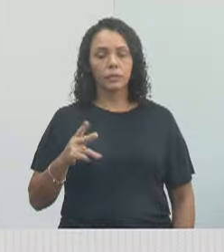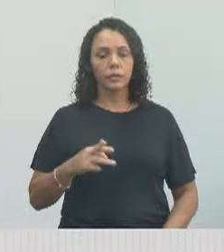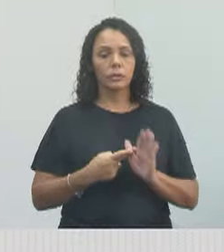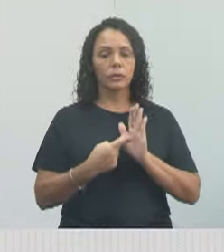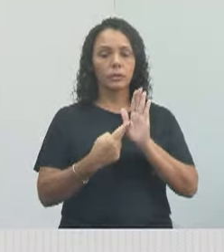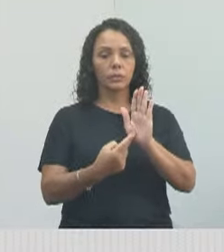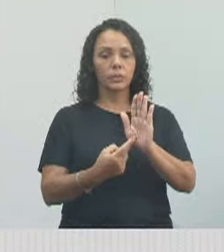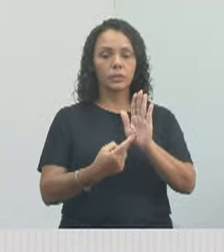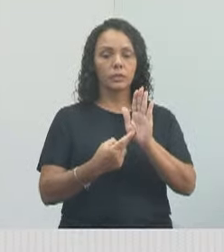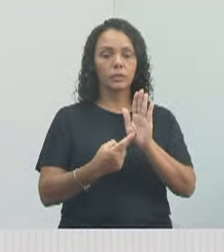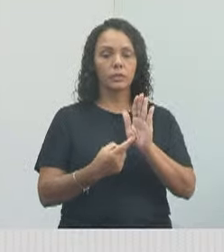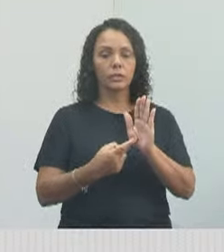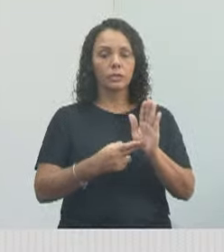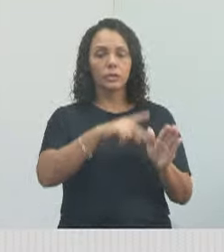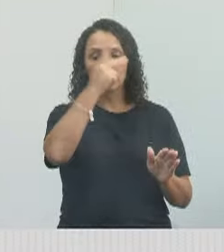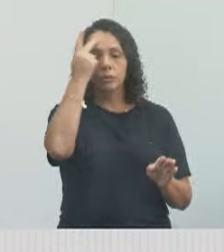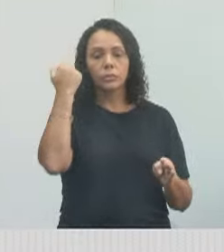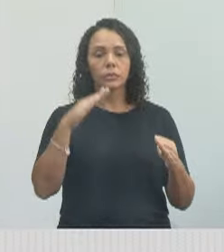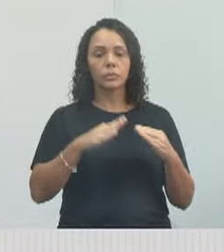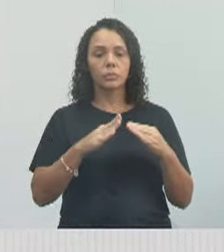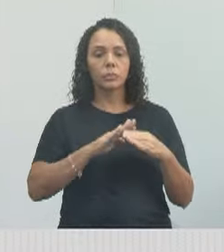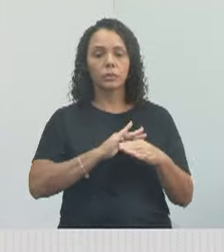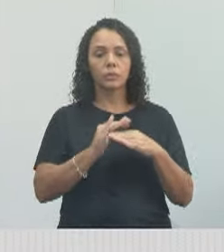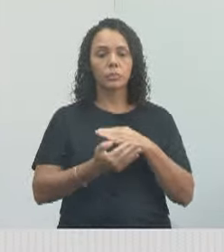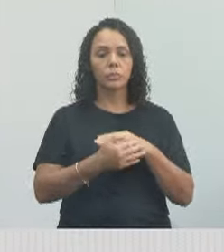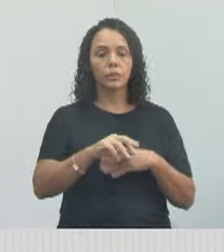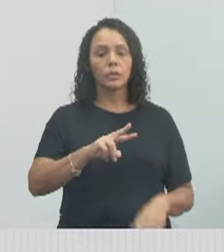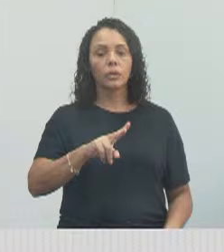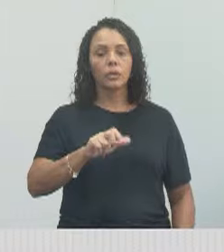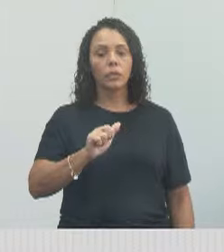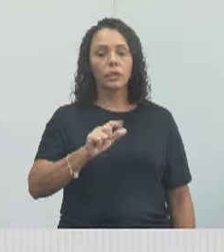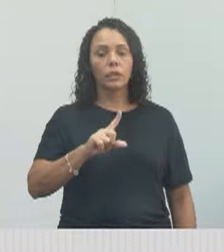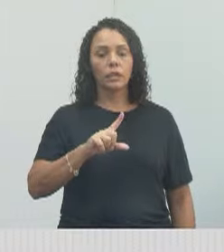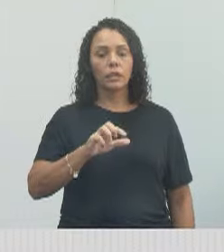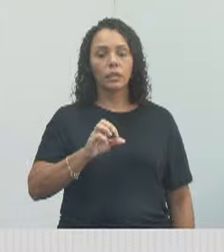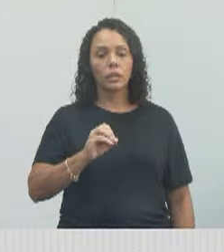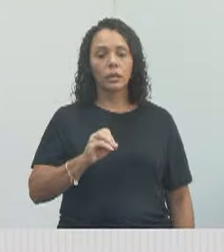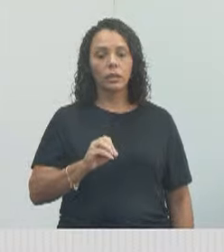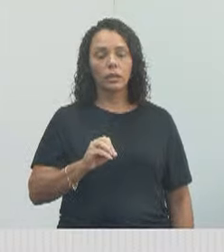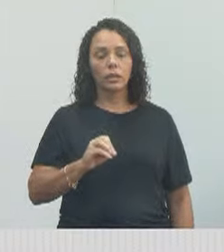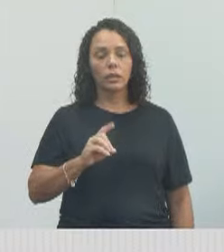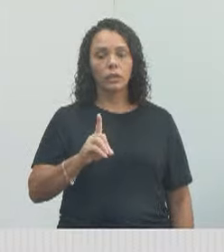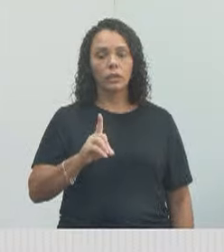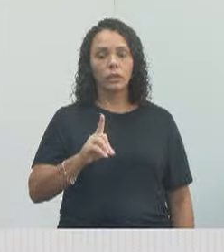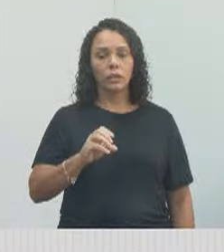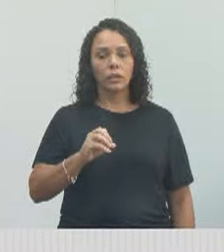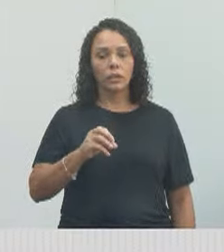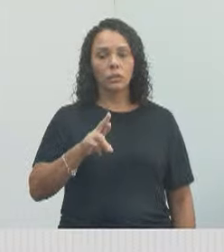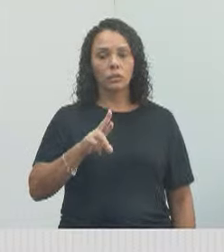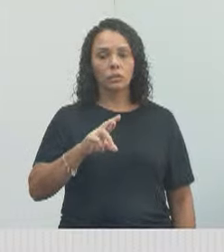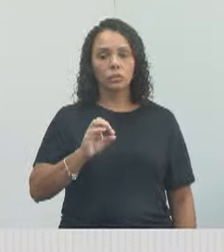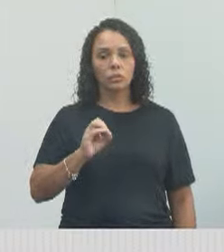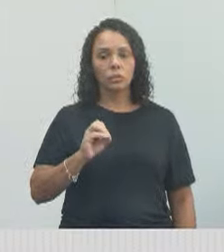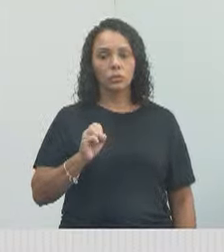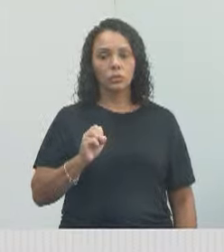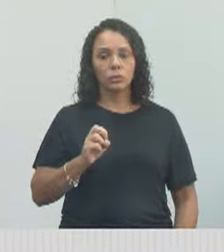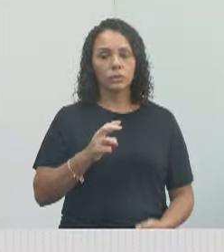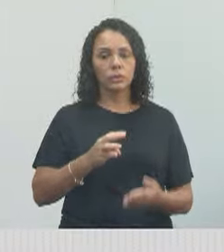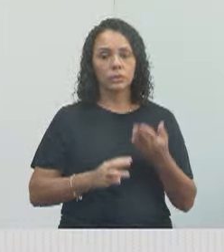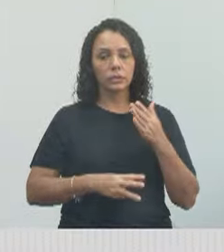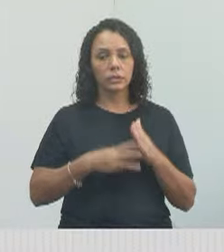juntamente com os moradores do bairro do Varadouro. Já é a terceira reunião nossa.